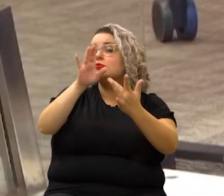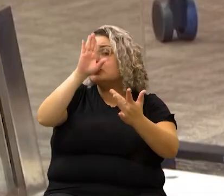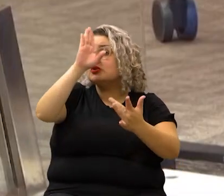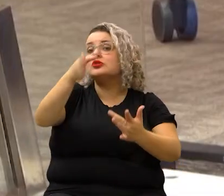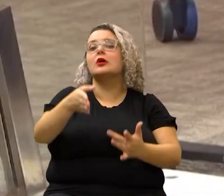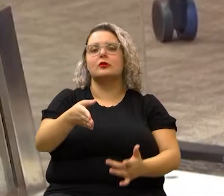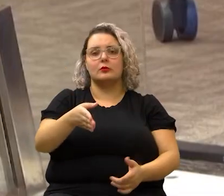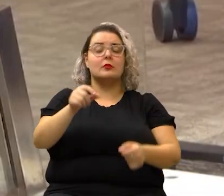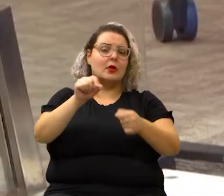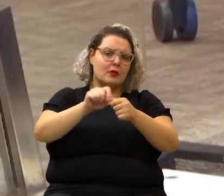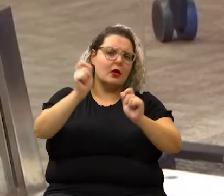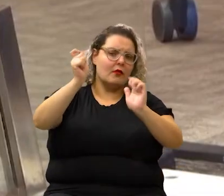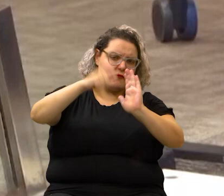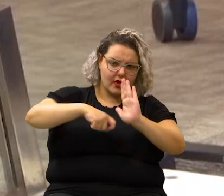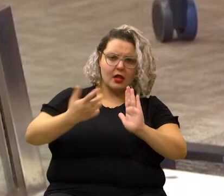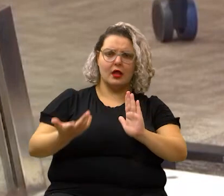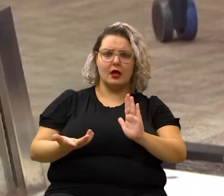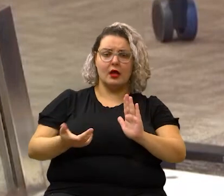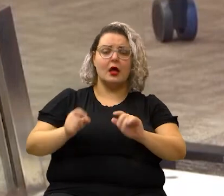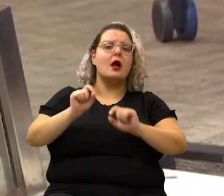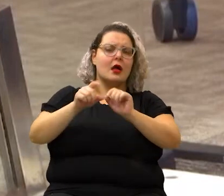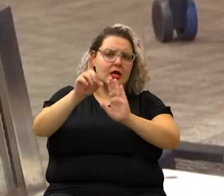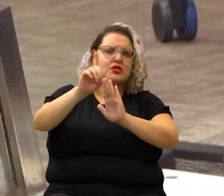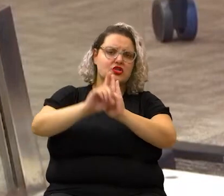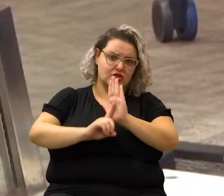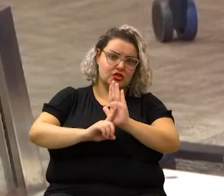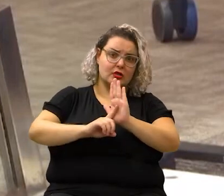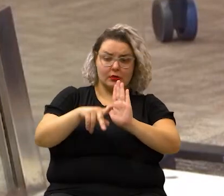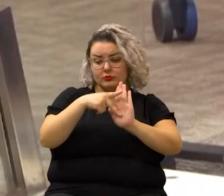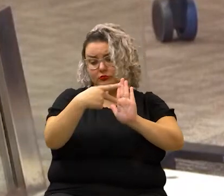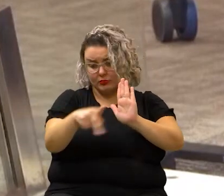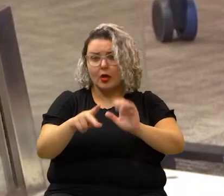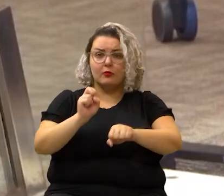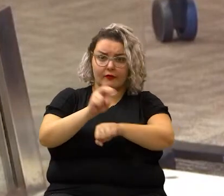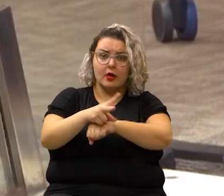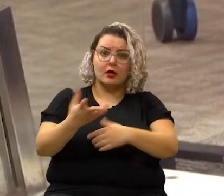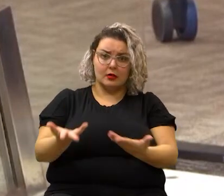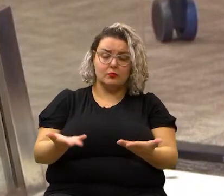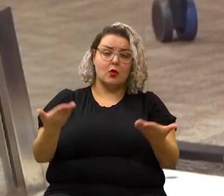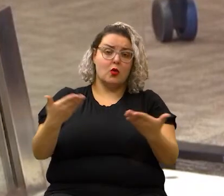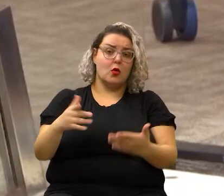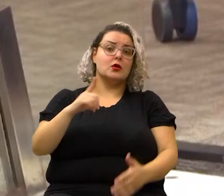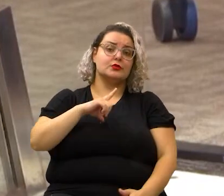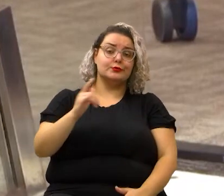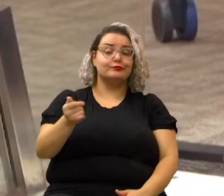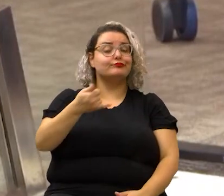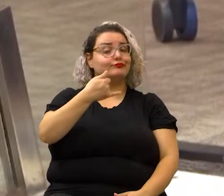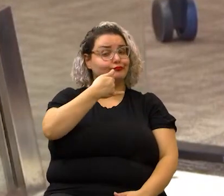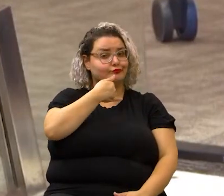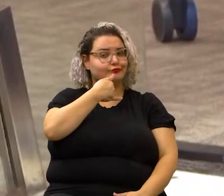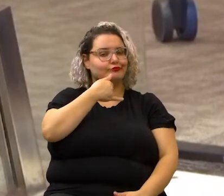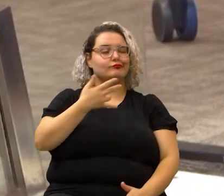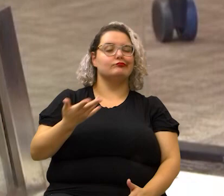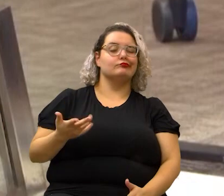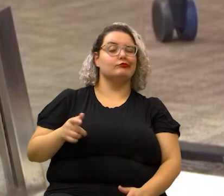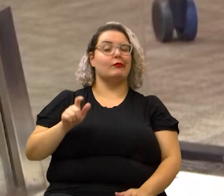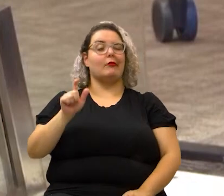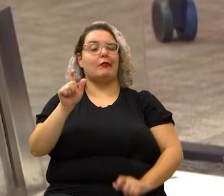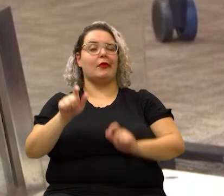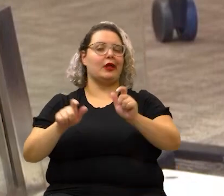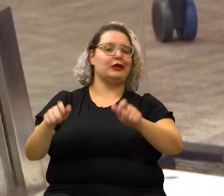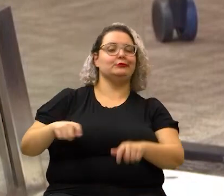direto para fazer valer a pena a quem de direito as vagas, porque hoje nós temos infelizmente muitos